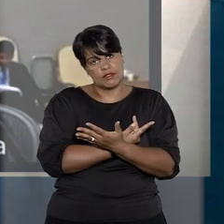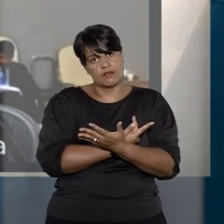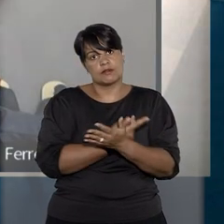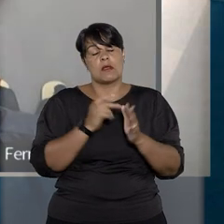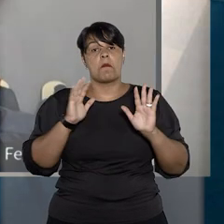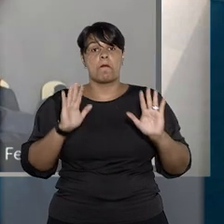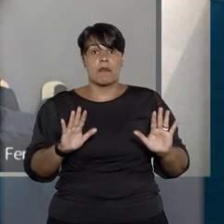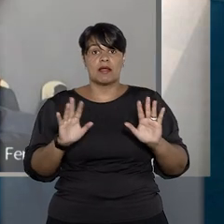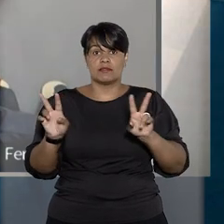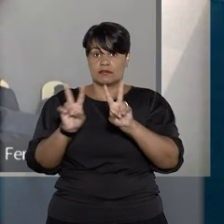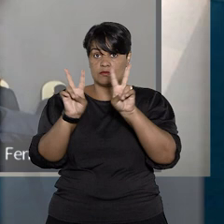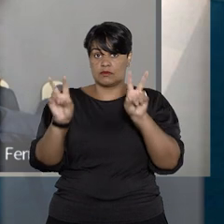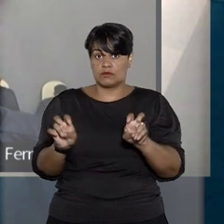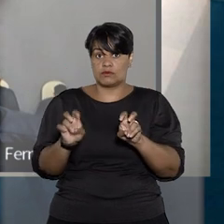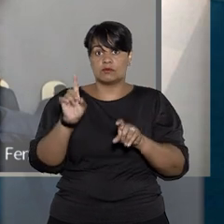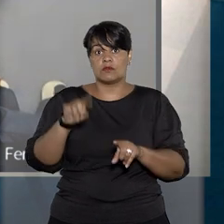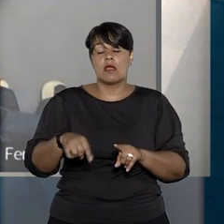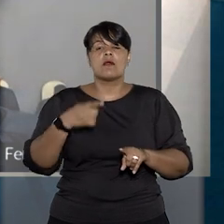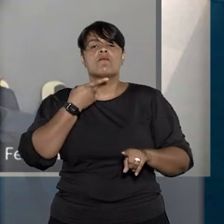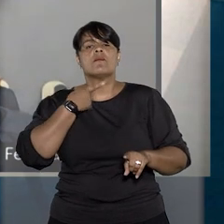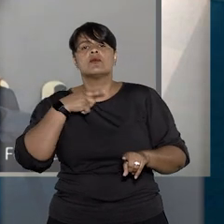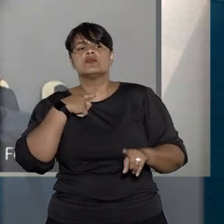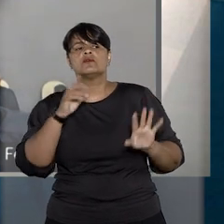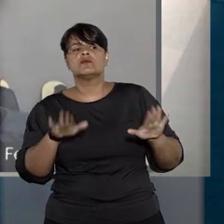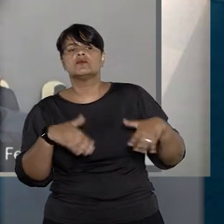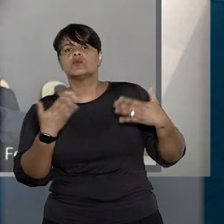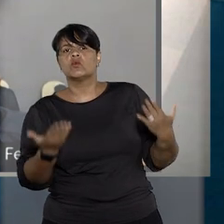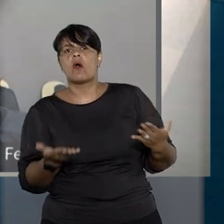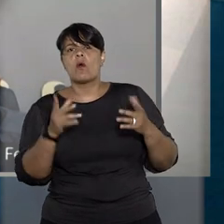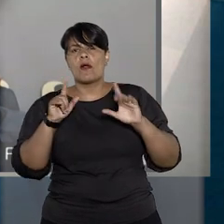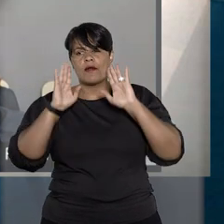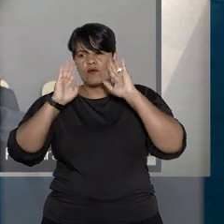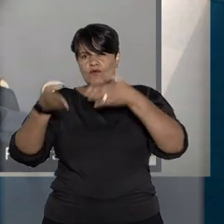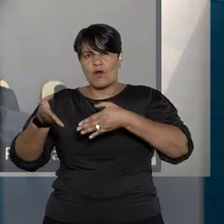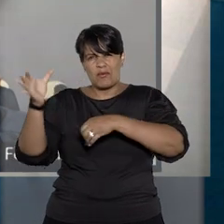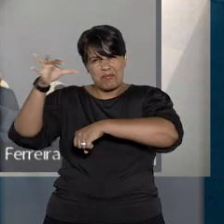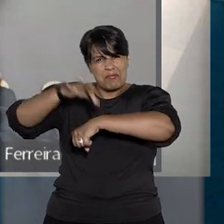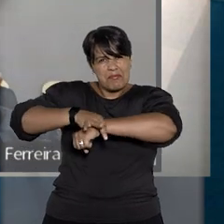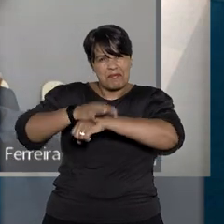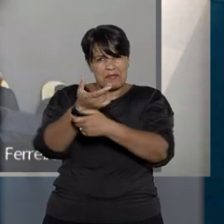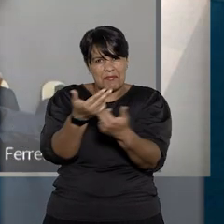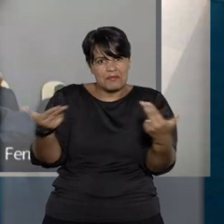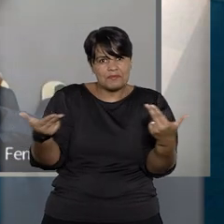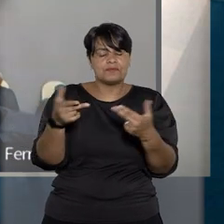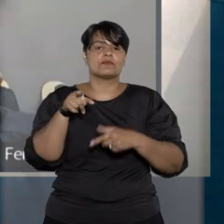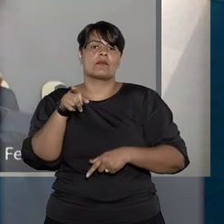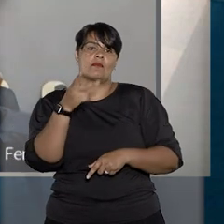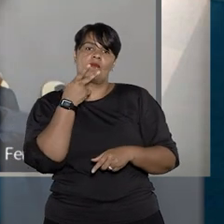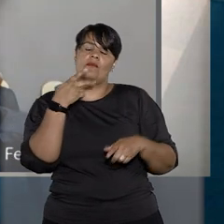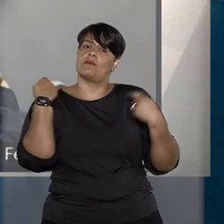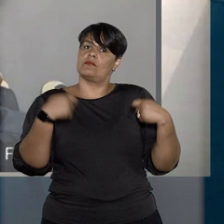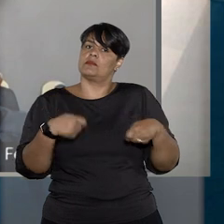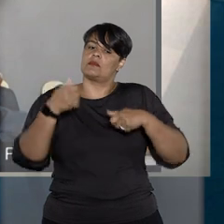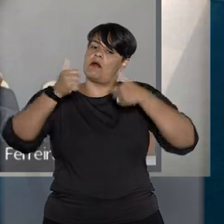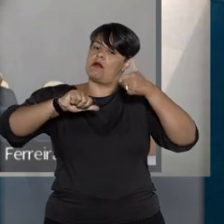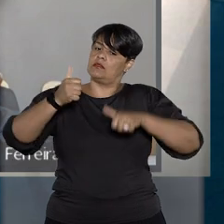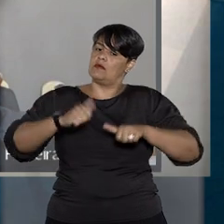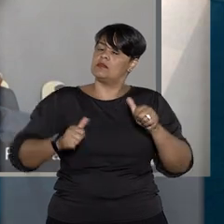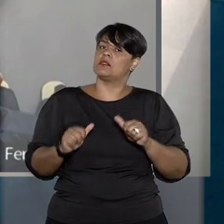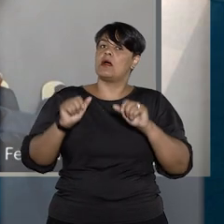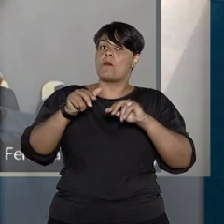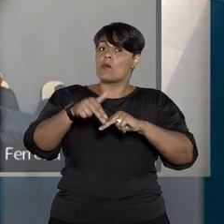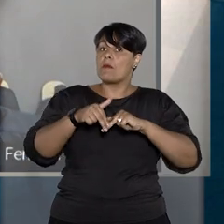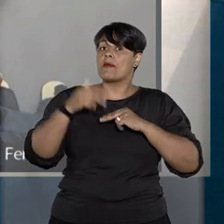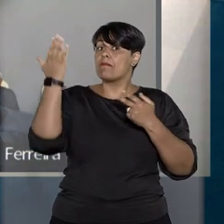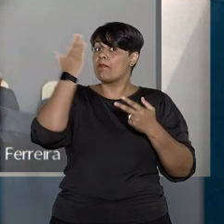Já quanto à questão de eventual motivação exclusivamente patrimonial, o ministro disse que ela deve ser analisada à luz